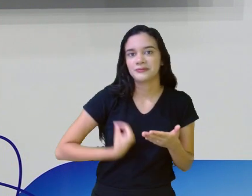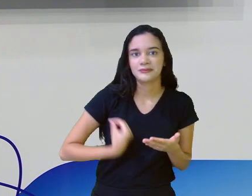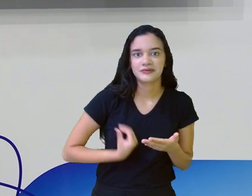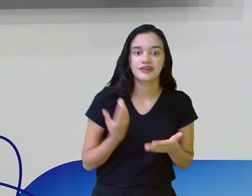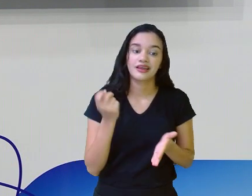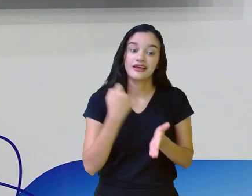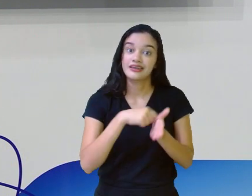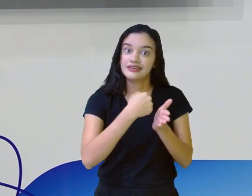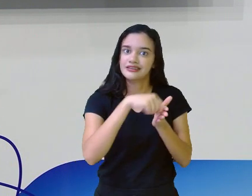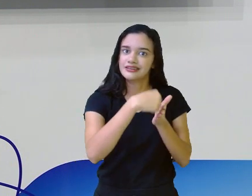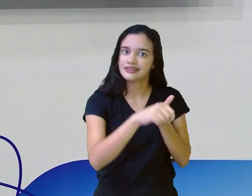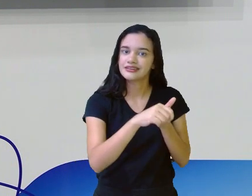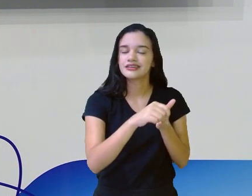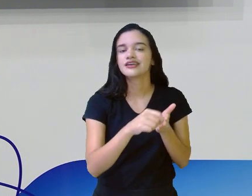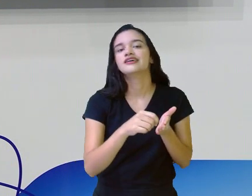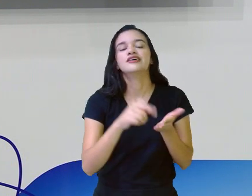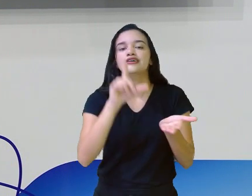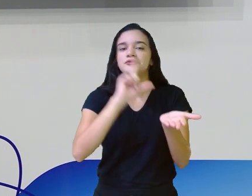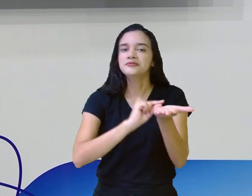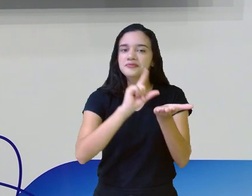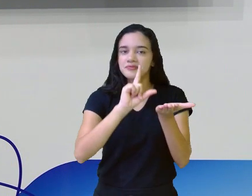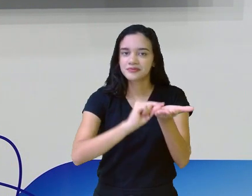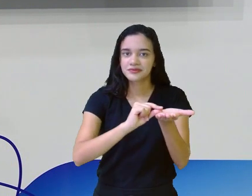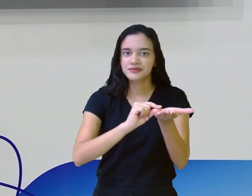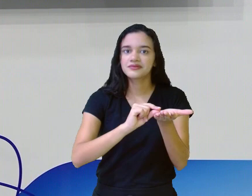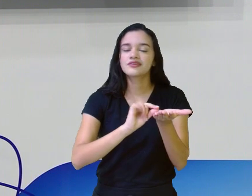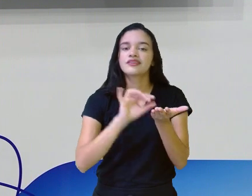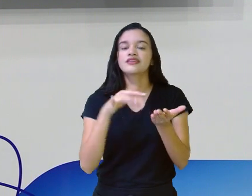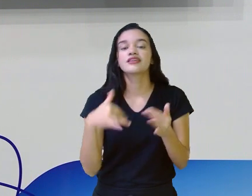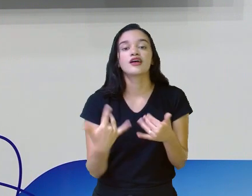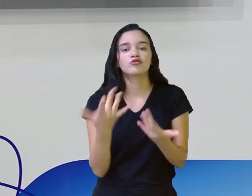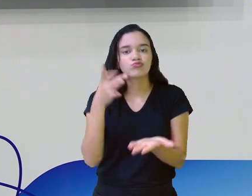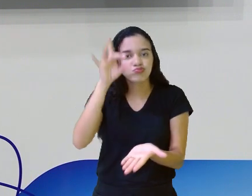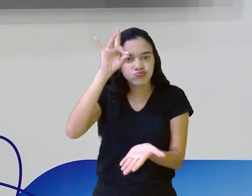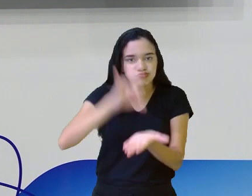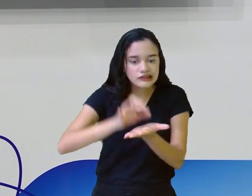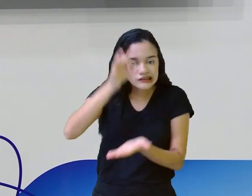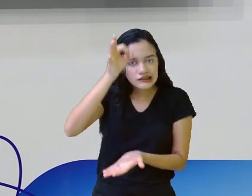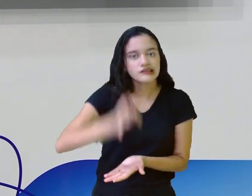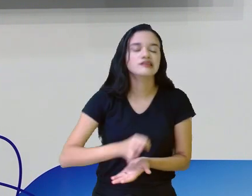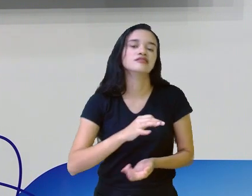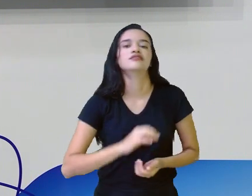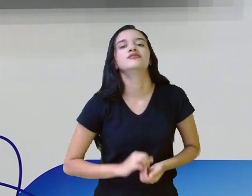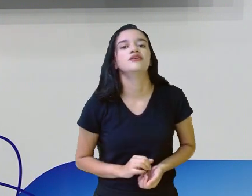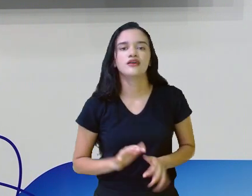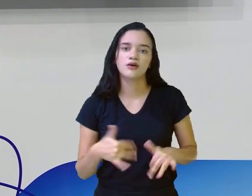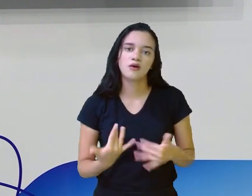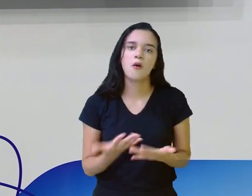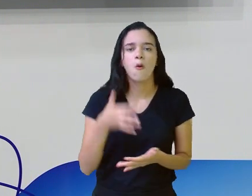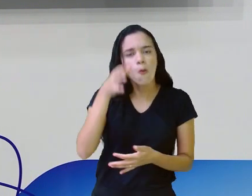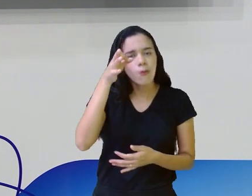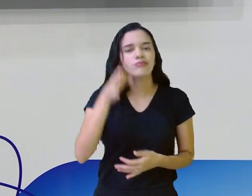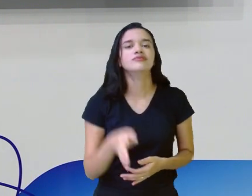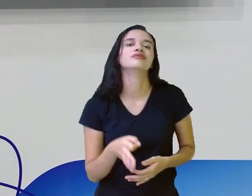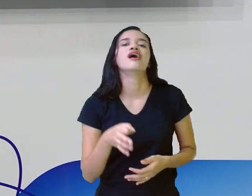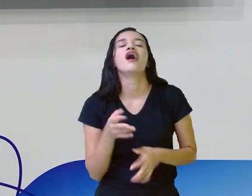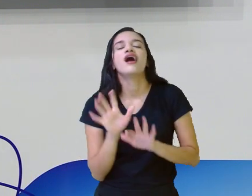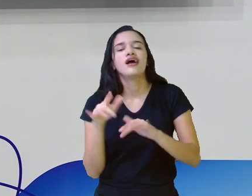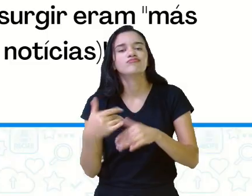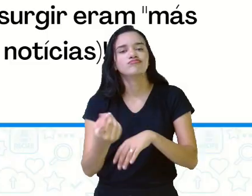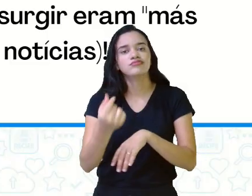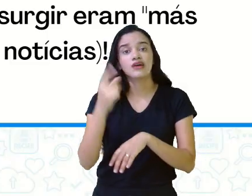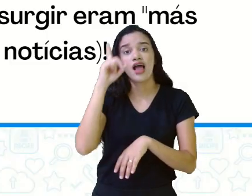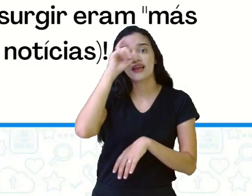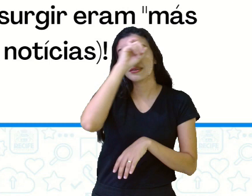e a escrita dos artigos sendo colocados de maneira devida e correta. Com certeza, era muito difícil